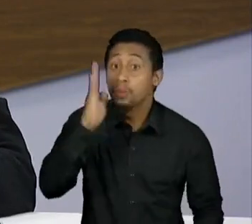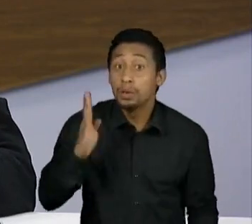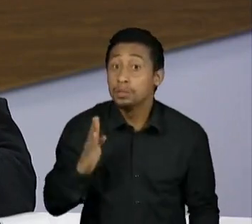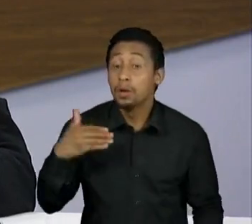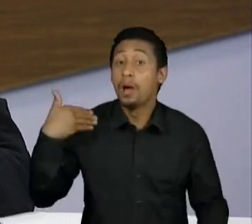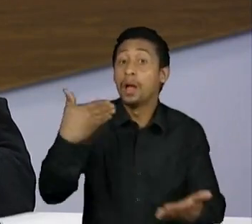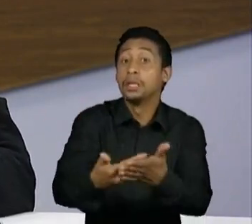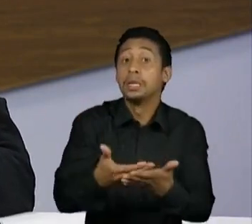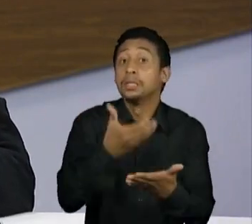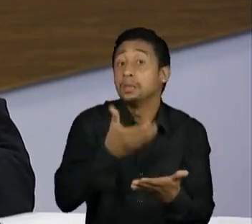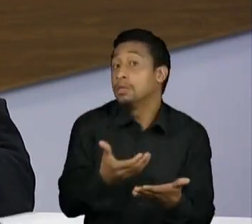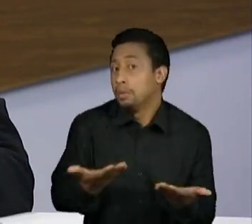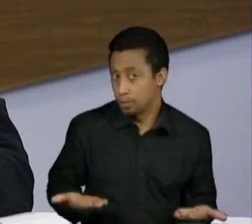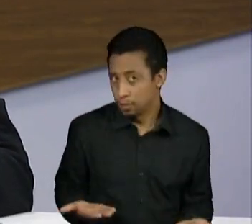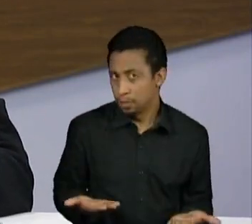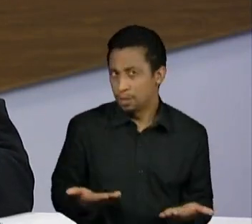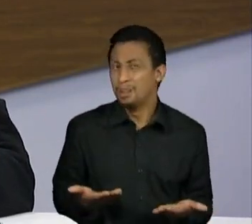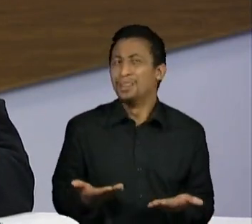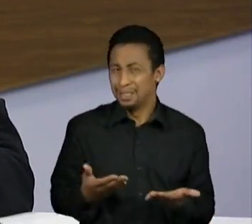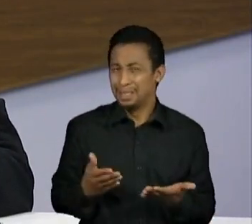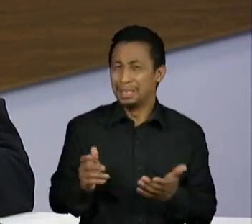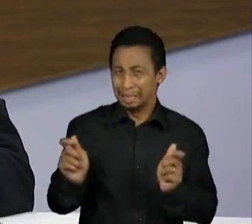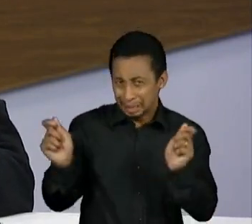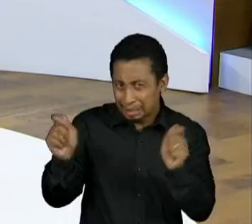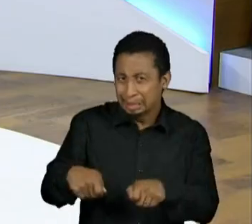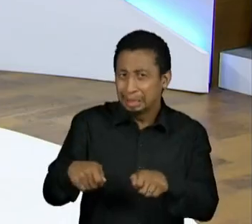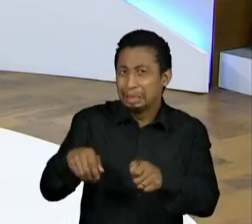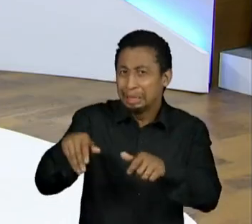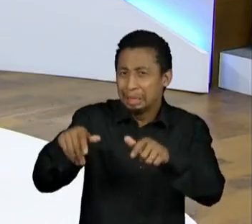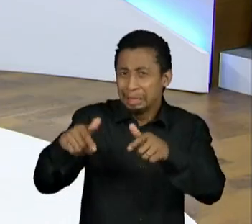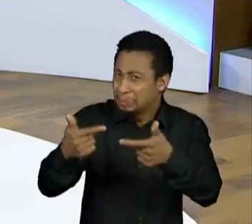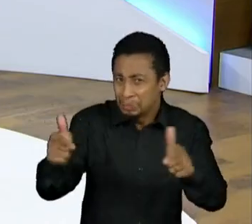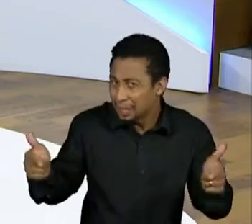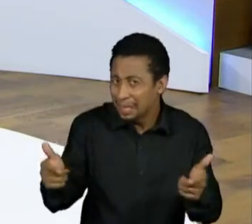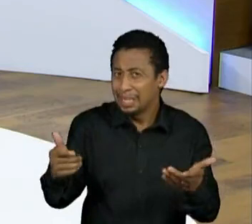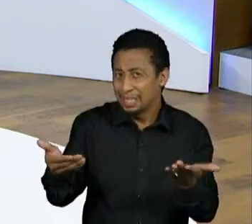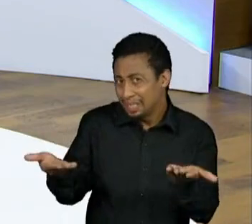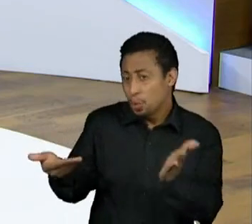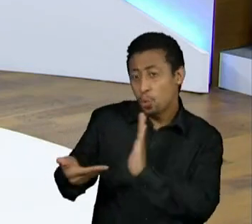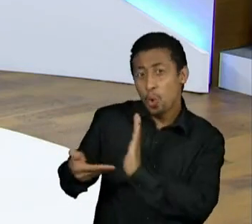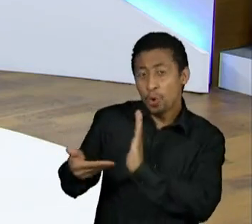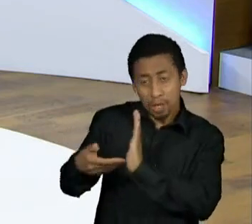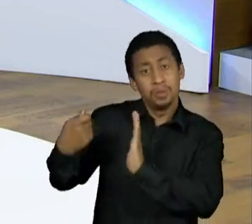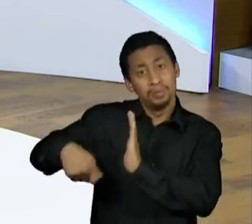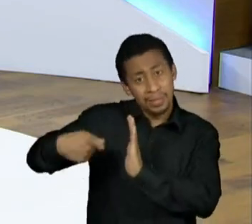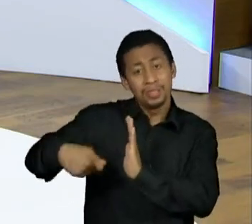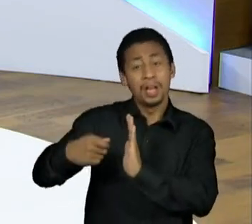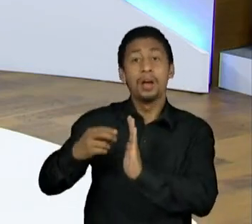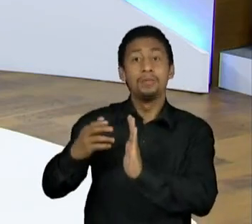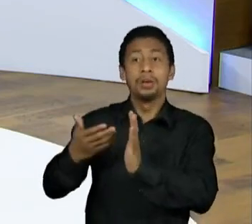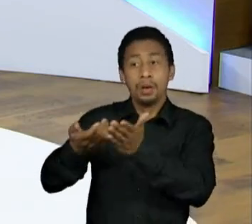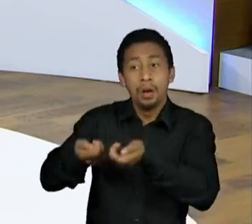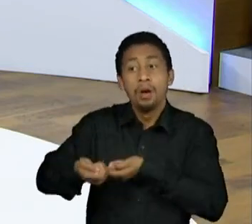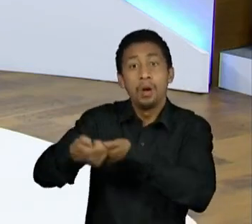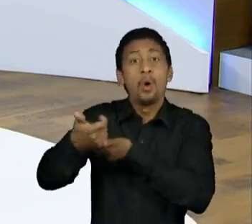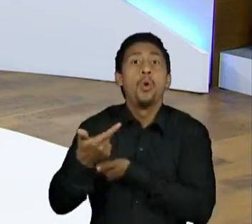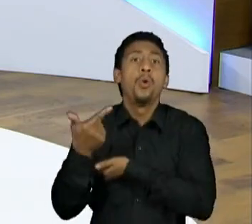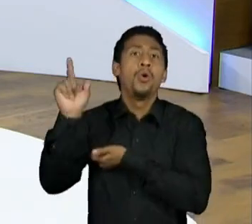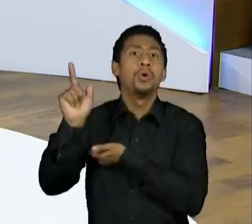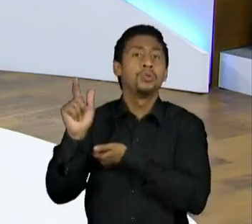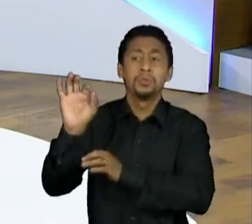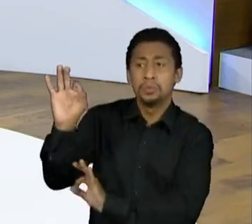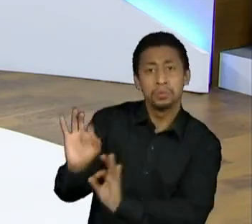opinião, incompetência ou falta de iniciativa do Congresso em colocar de pé um programa, já que há inúmeros